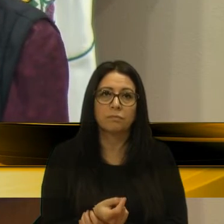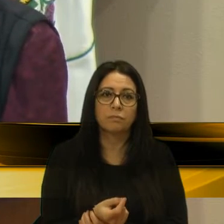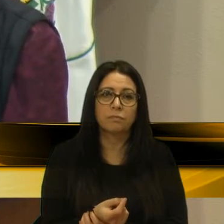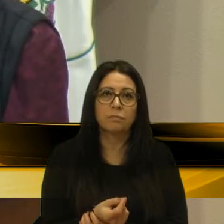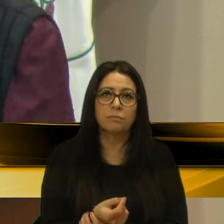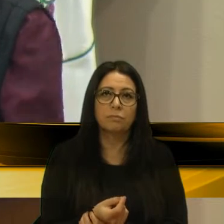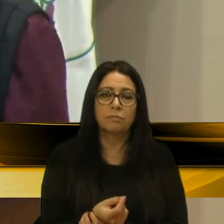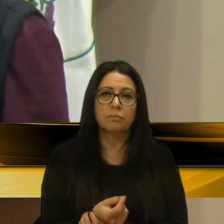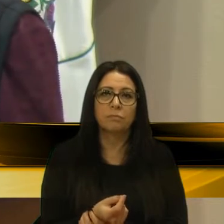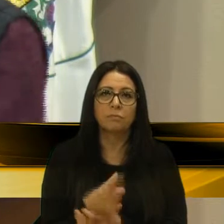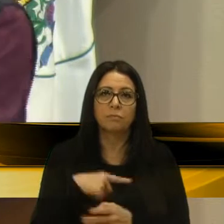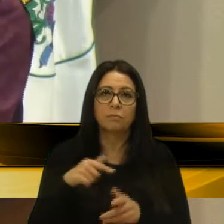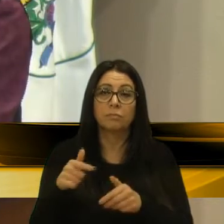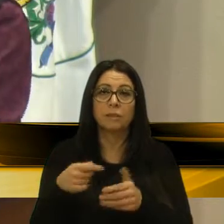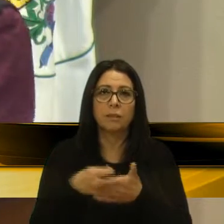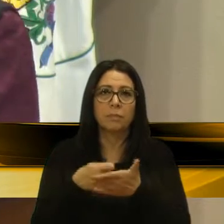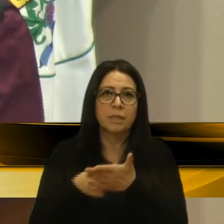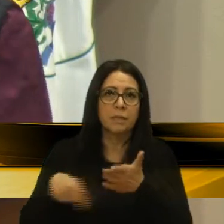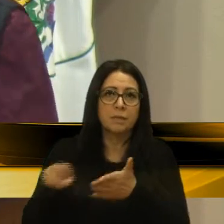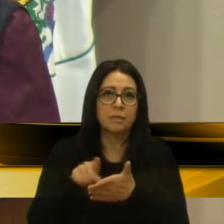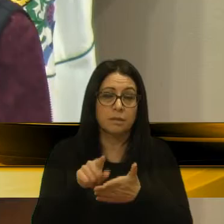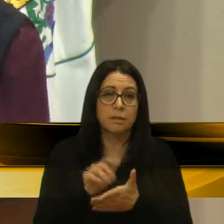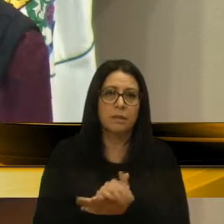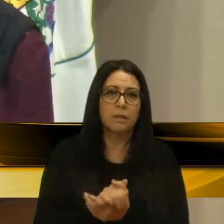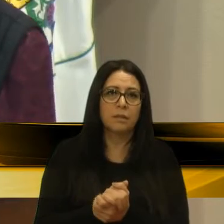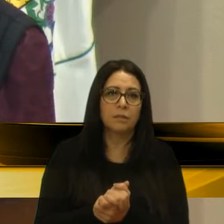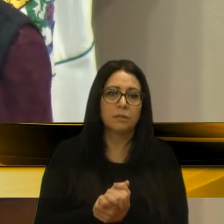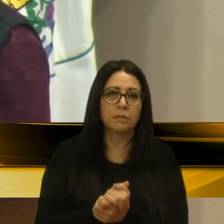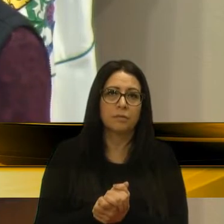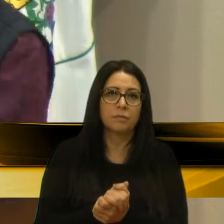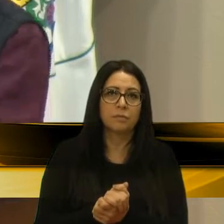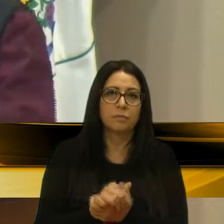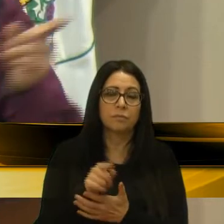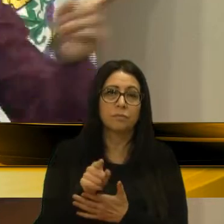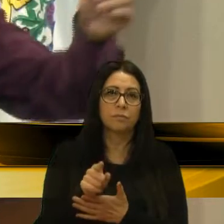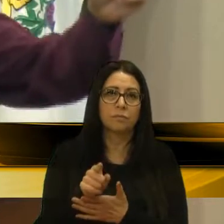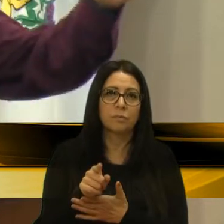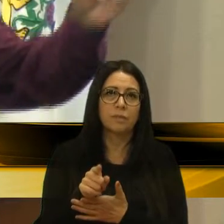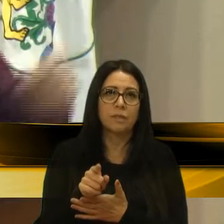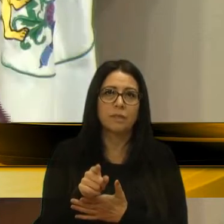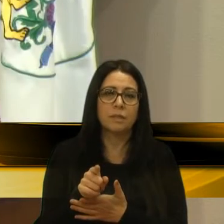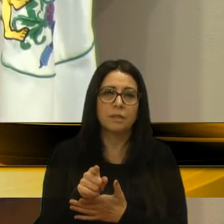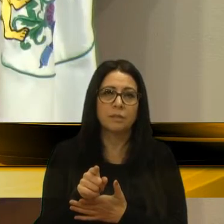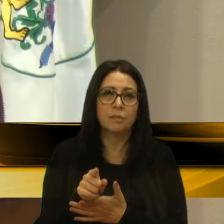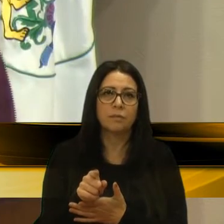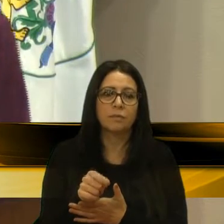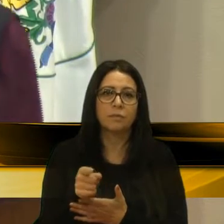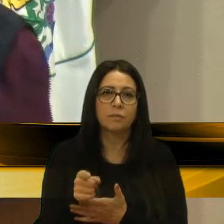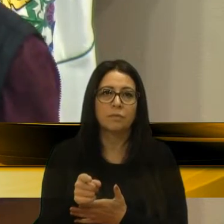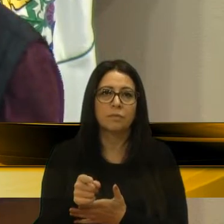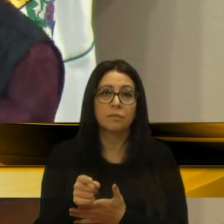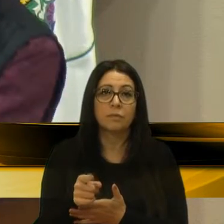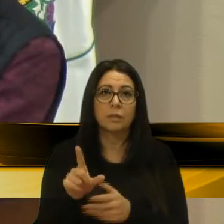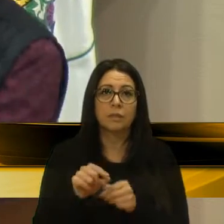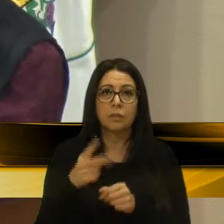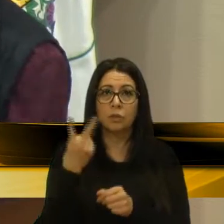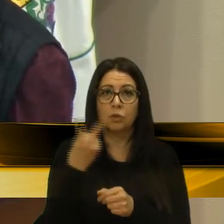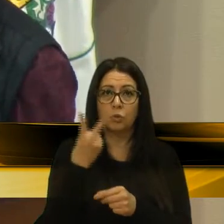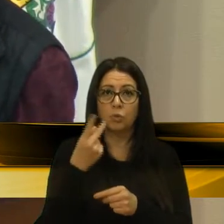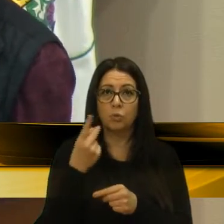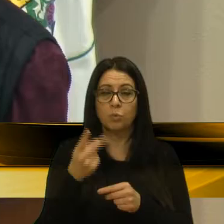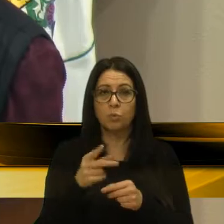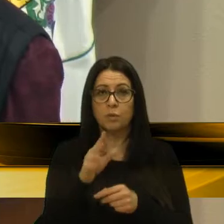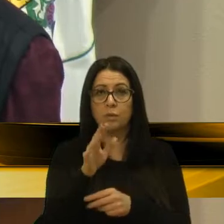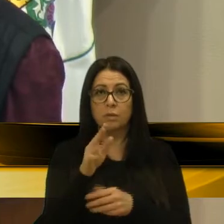então, para dar pressão, muitas vezes, para as coisas saírem do papel. E ontem, eu participei, então, em duas pontes,